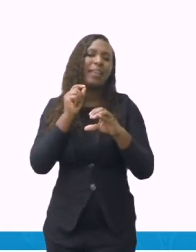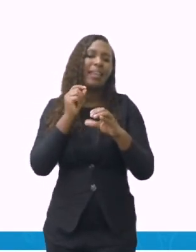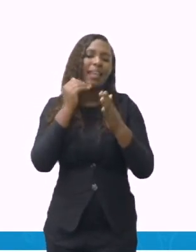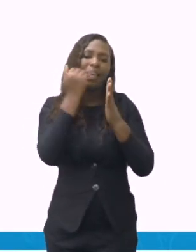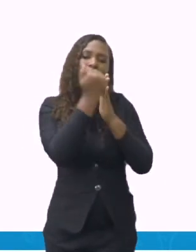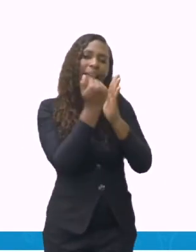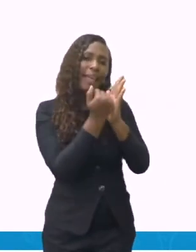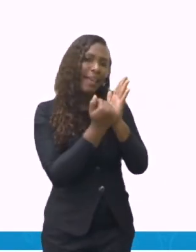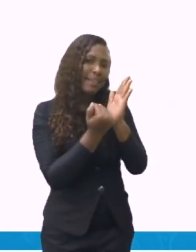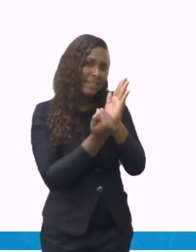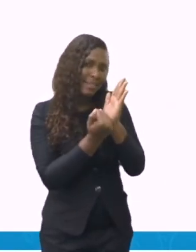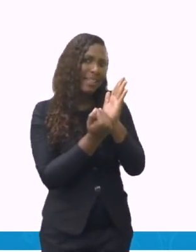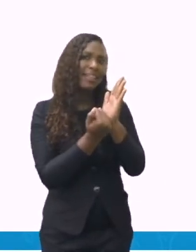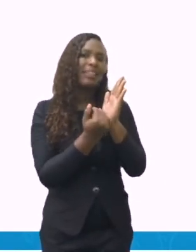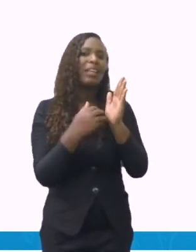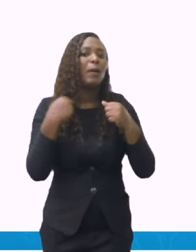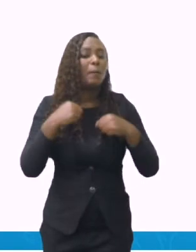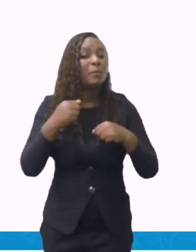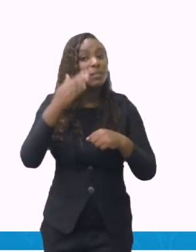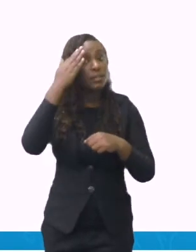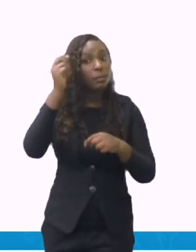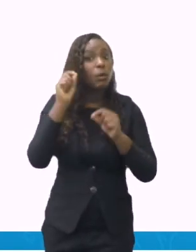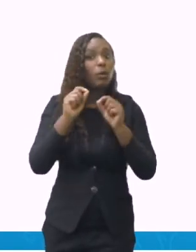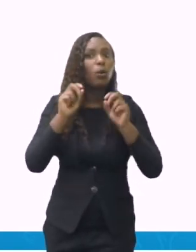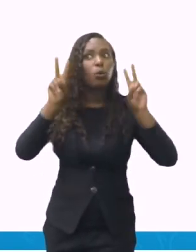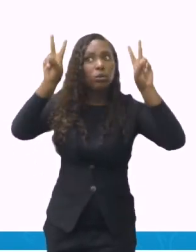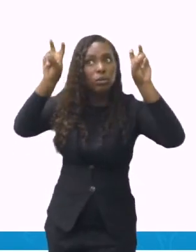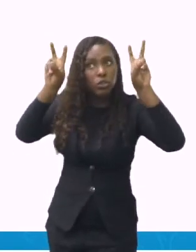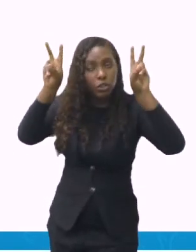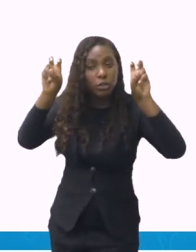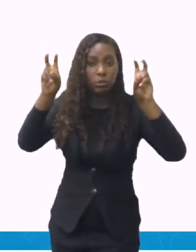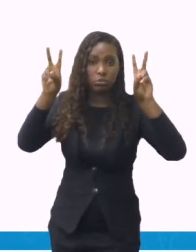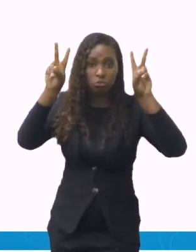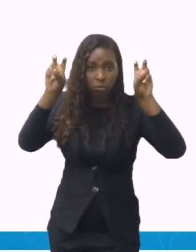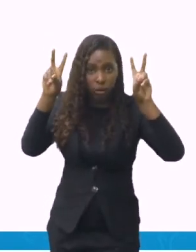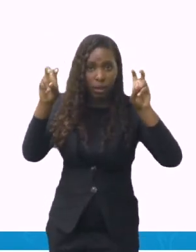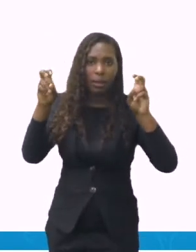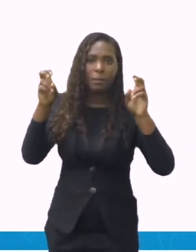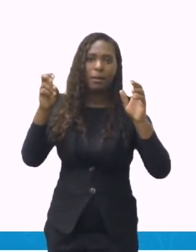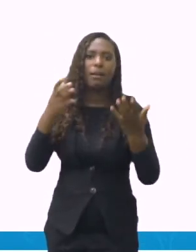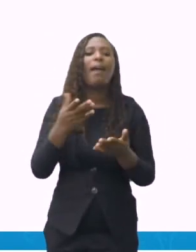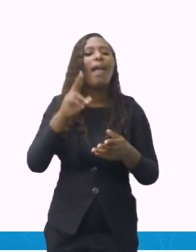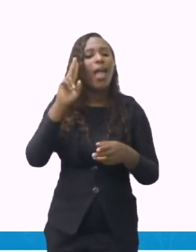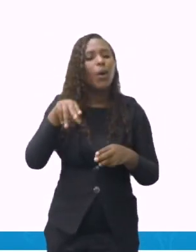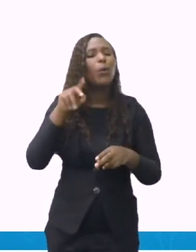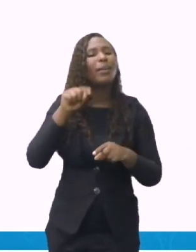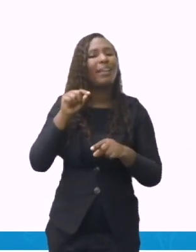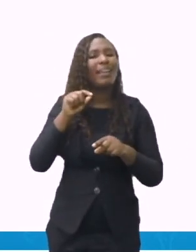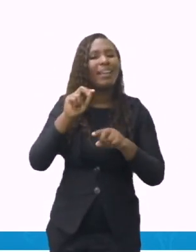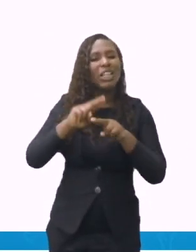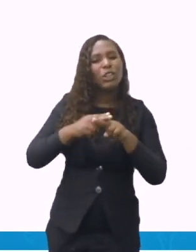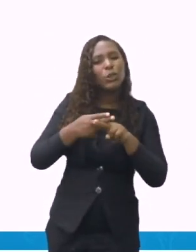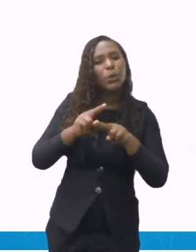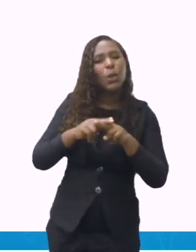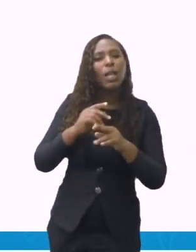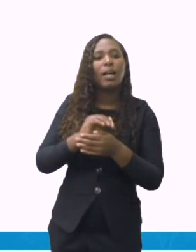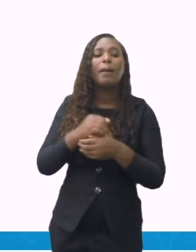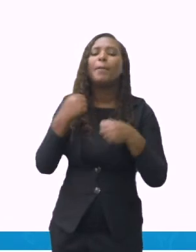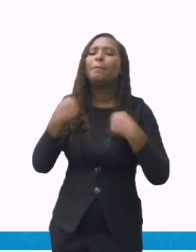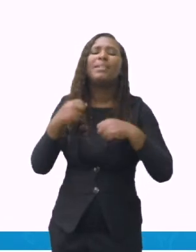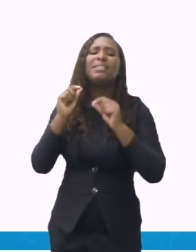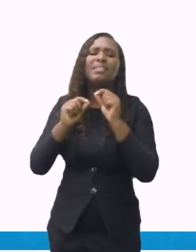o brigadeiro, o que a gente vai precisar? Quais são os ingredientes necessários? A gente vai precisar de manteiga, chocolate